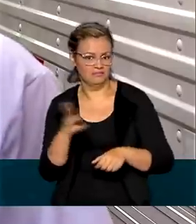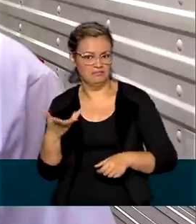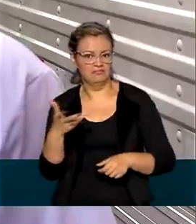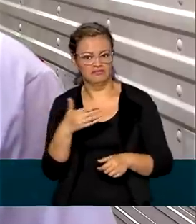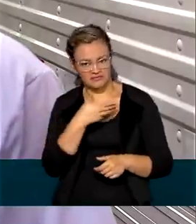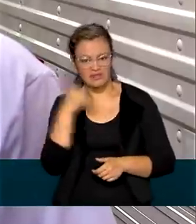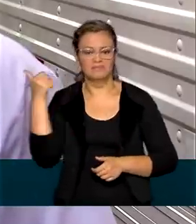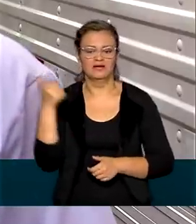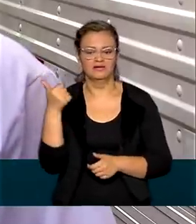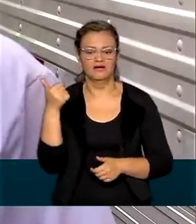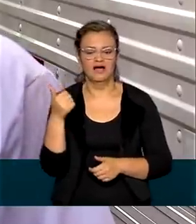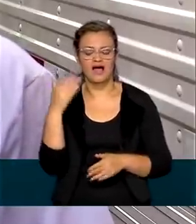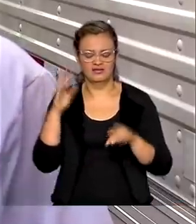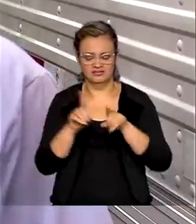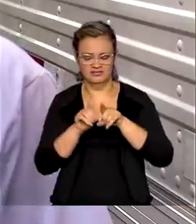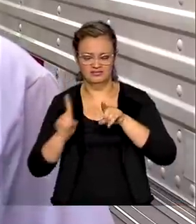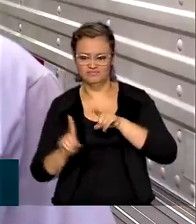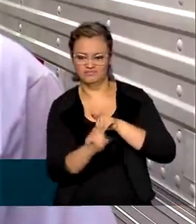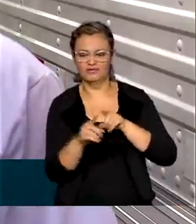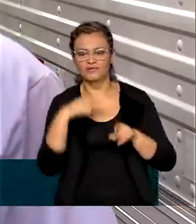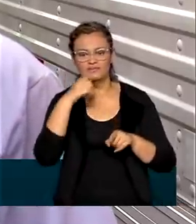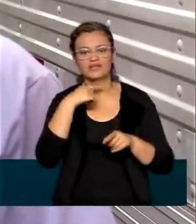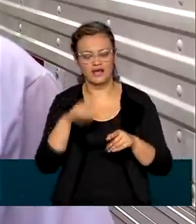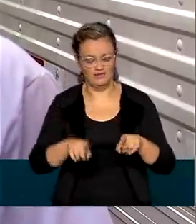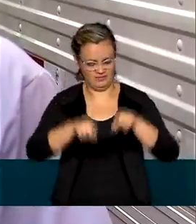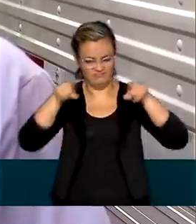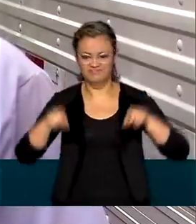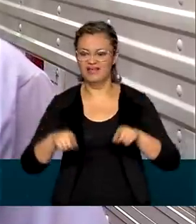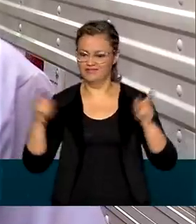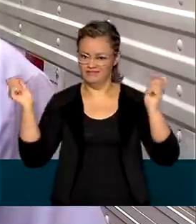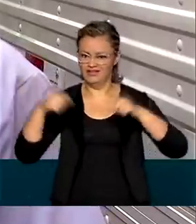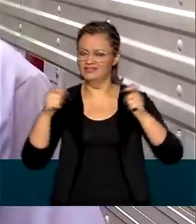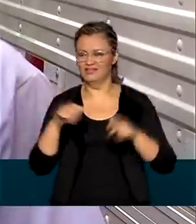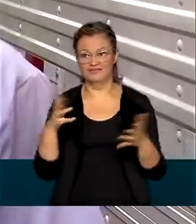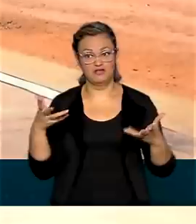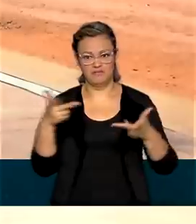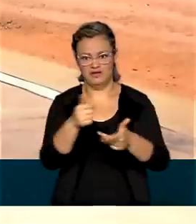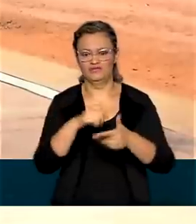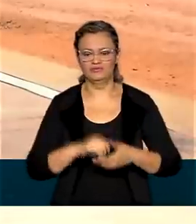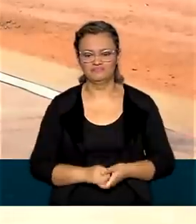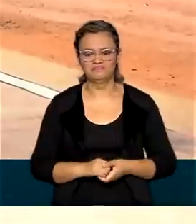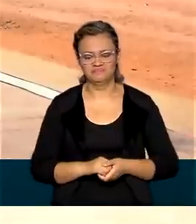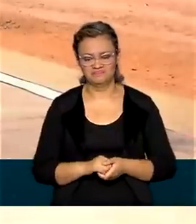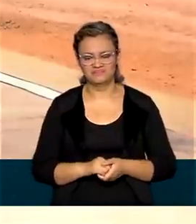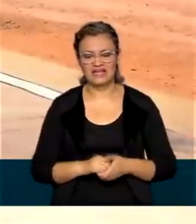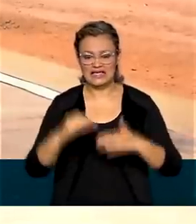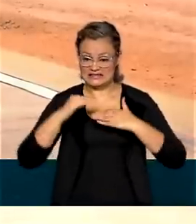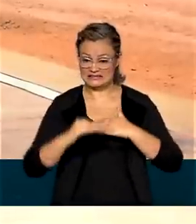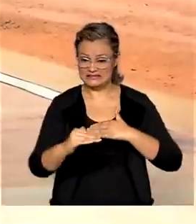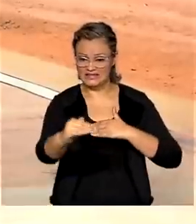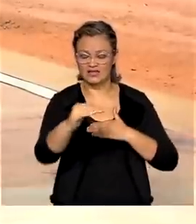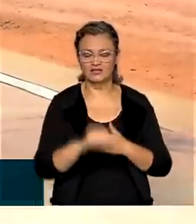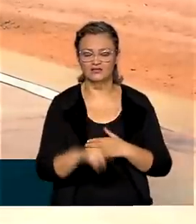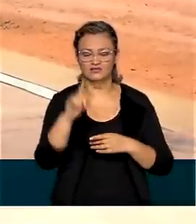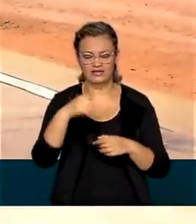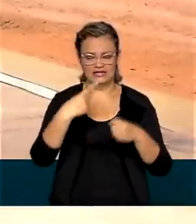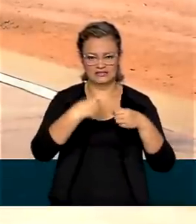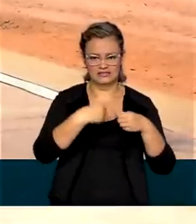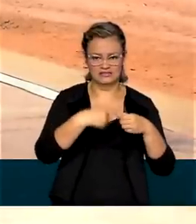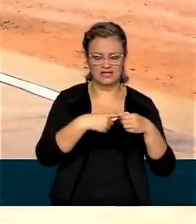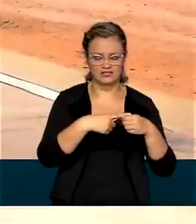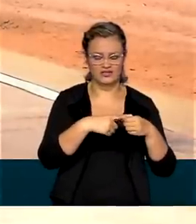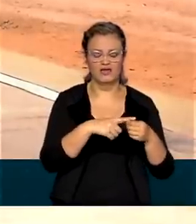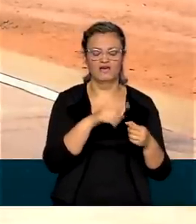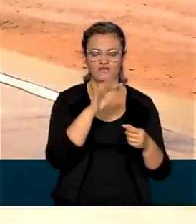também, Primeiro você não conseguia fazer ultrapassagem, hoje a duplicação dessa aí pra gente é maravilhoso demais, né? O trecho entregue está localizado entre as cidades